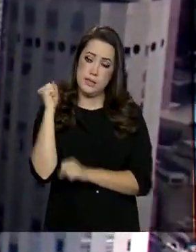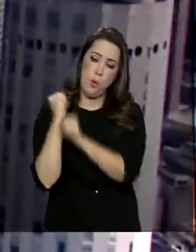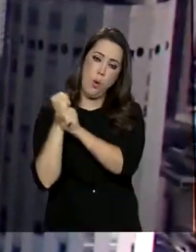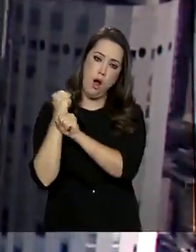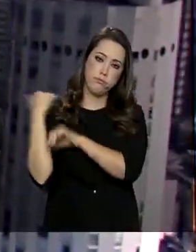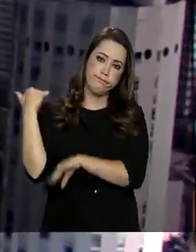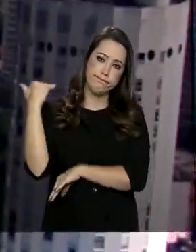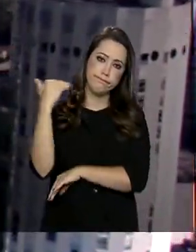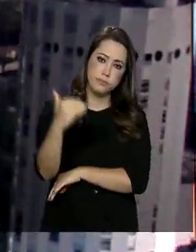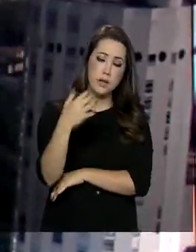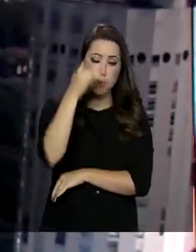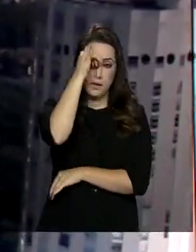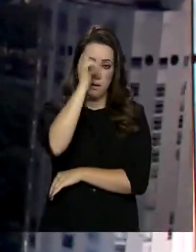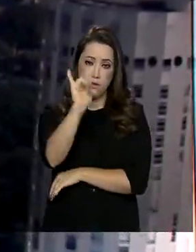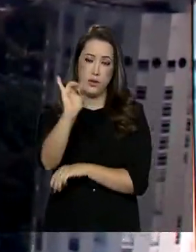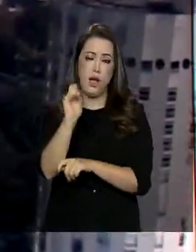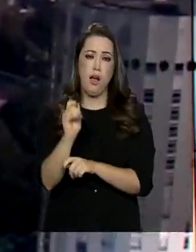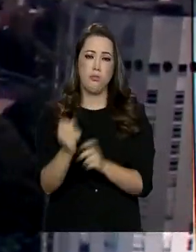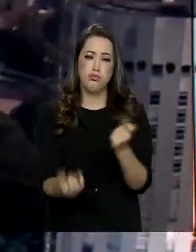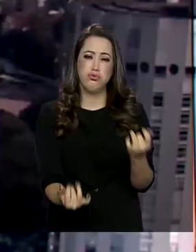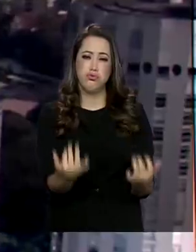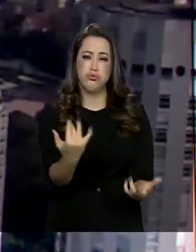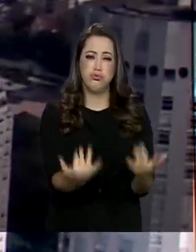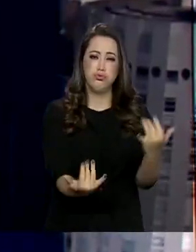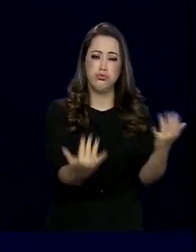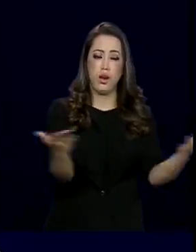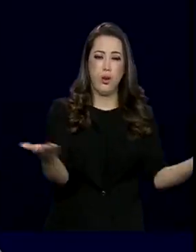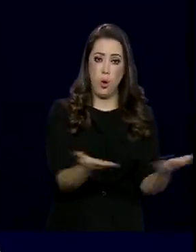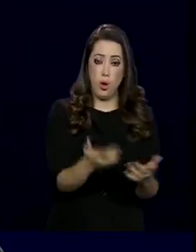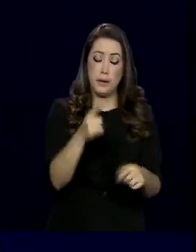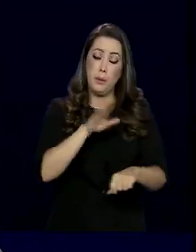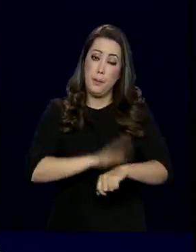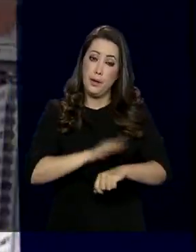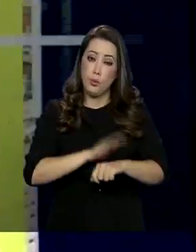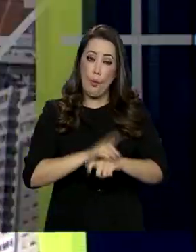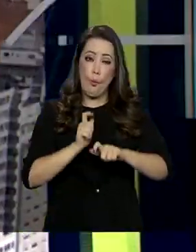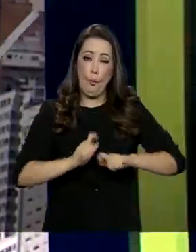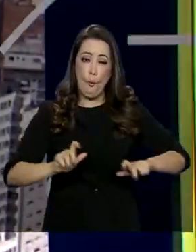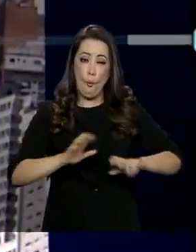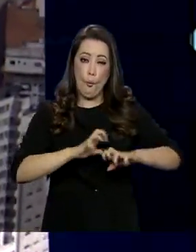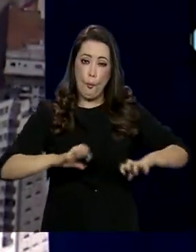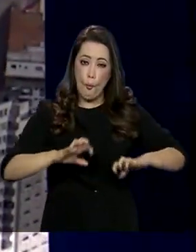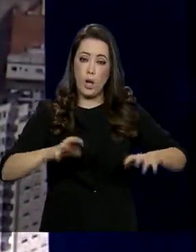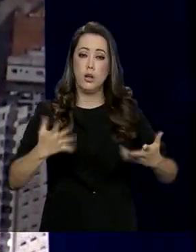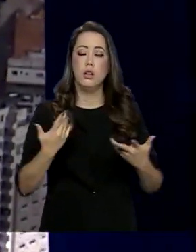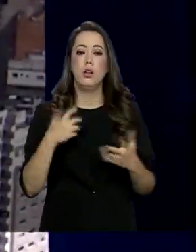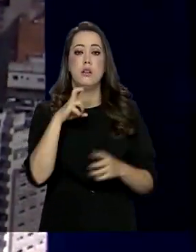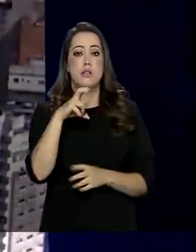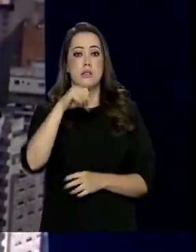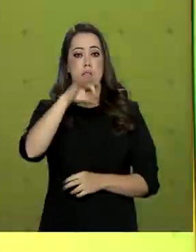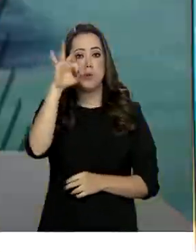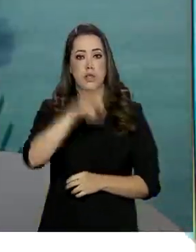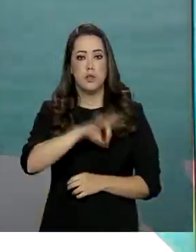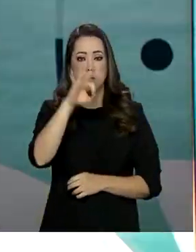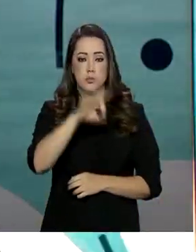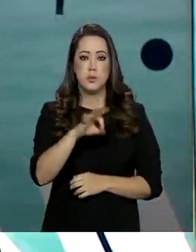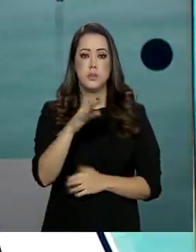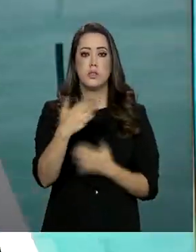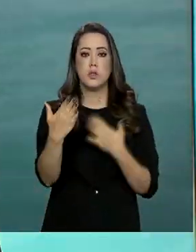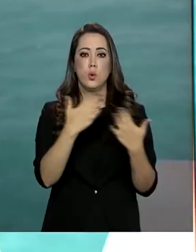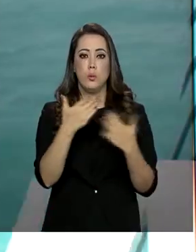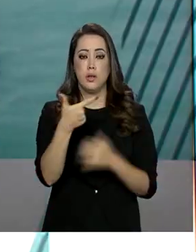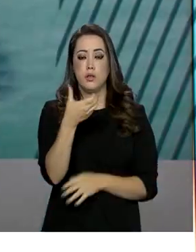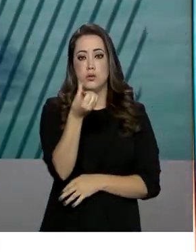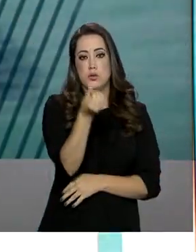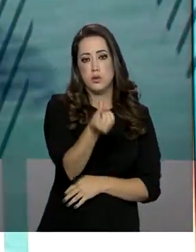para prevenir e combater incêndios florestais durante a seca, houve um aumento de 59% no número de brigadistas em comparação a